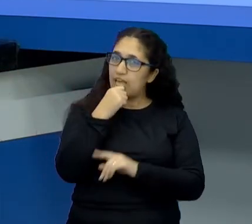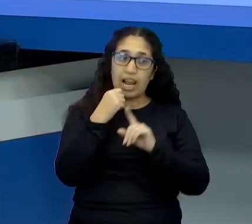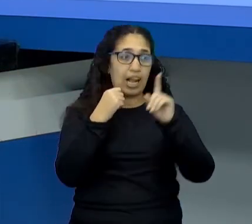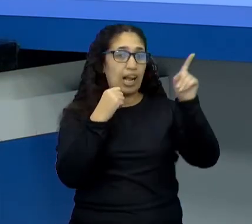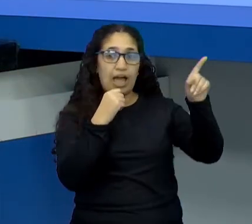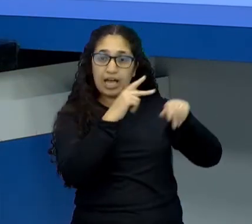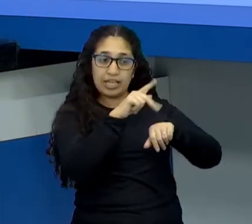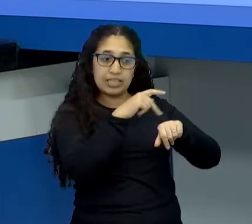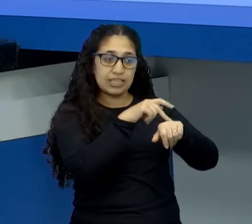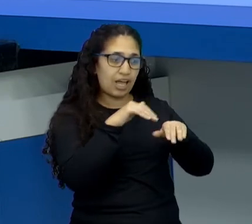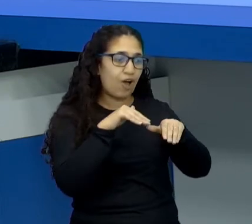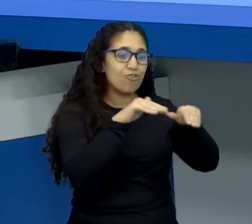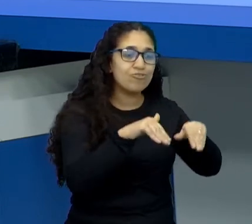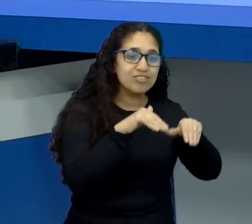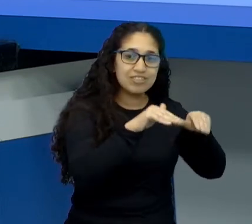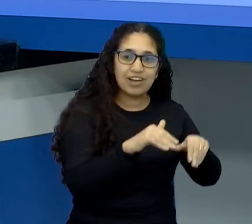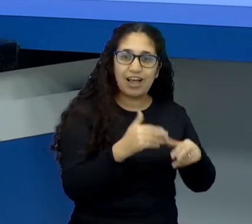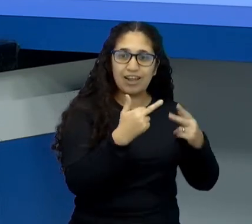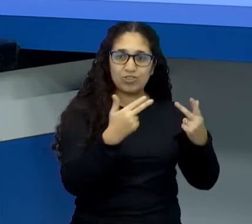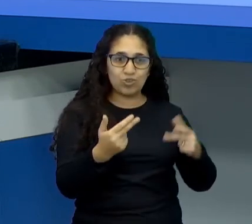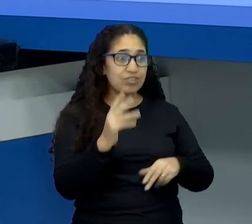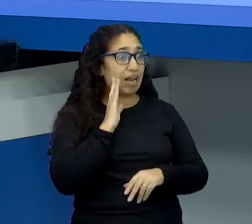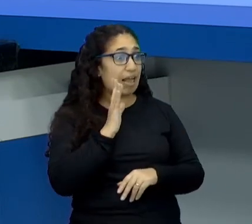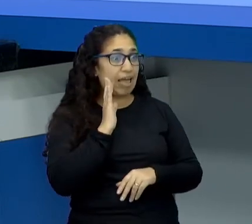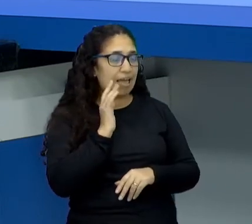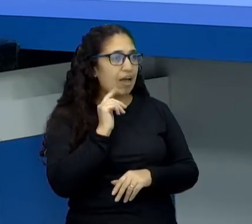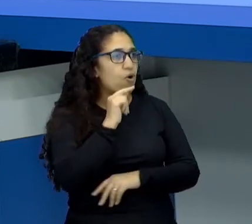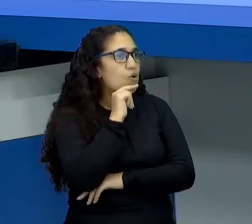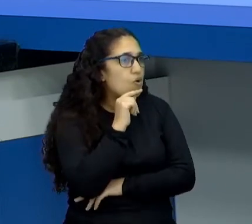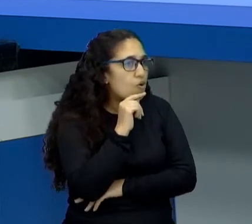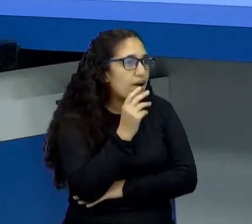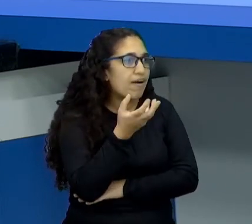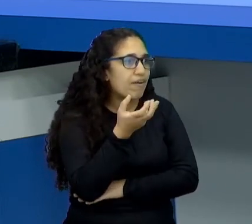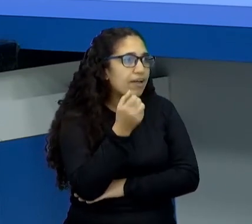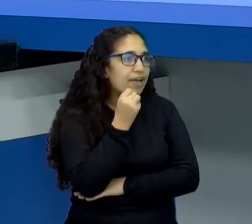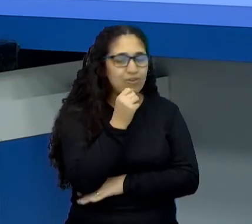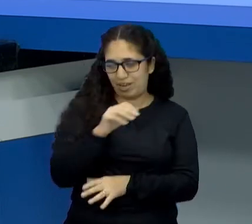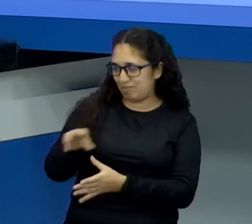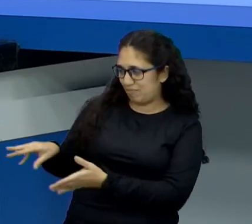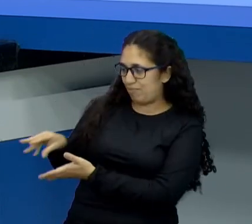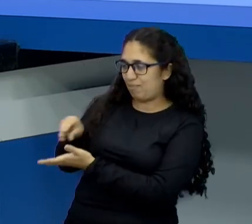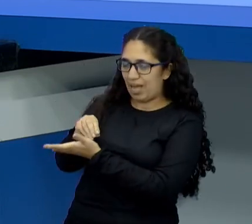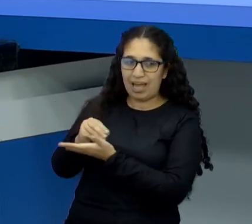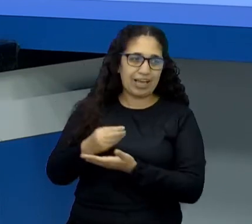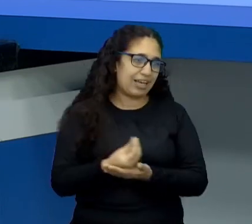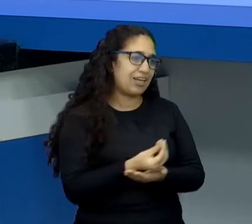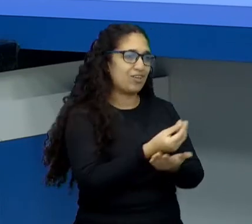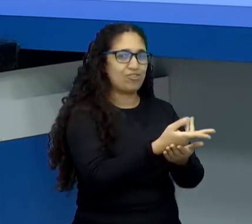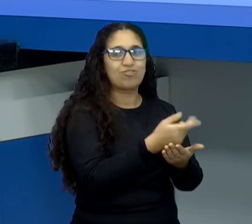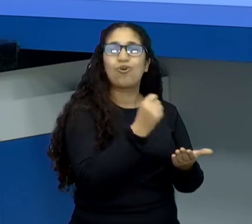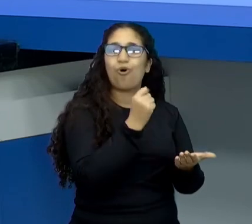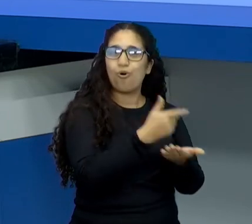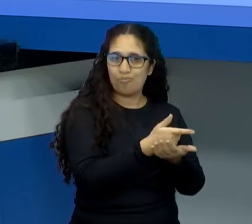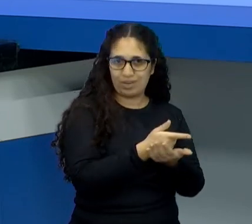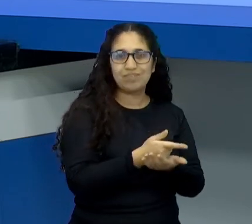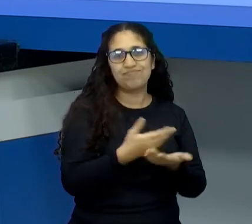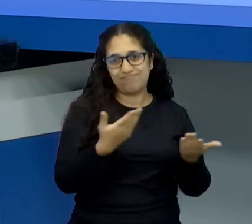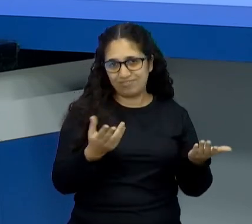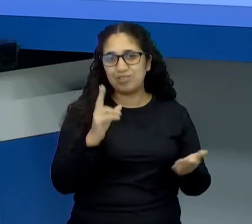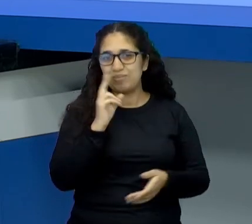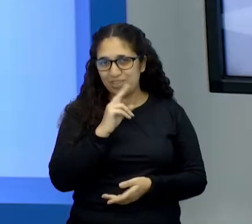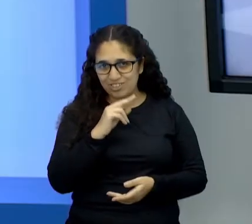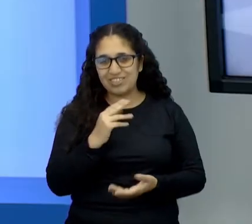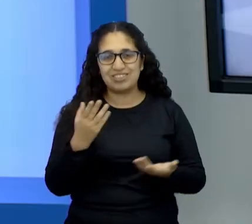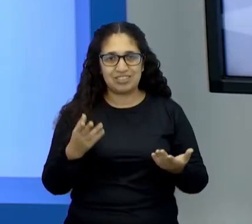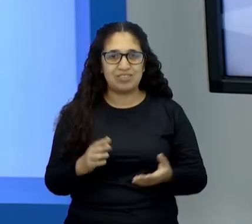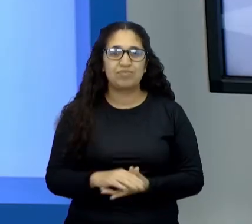Austrália, esteja algo muito bacana que ela queira muito e ela quer. Ela tira da poupança e utiliza esse dinheiro. Essa emergência, é